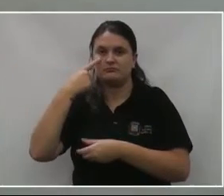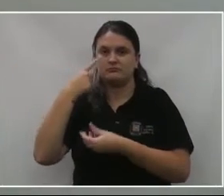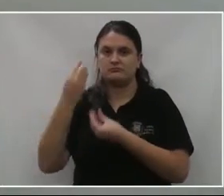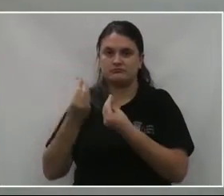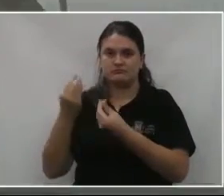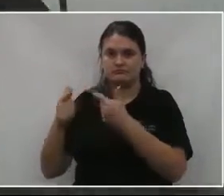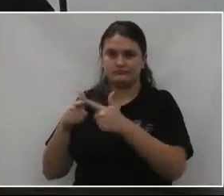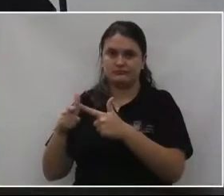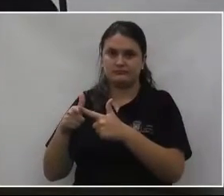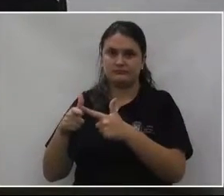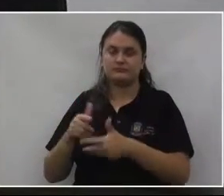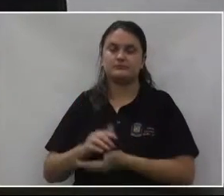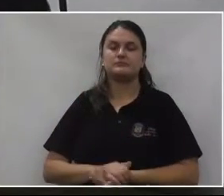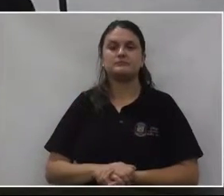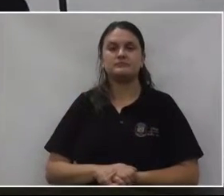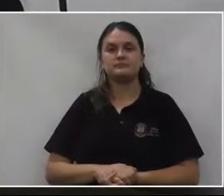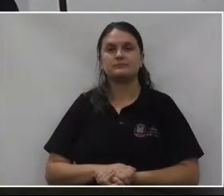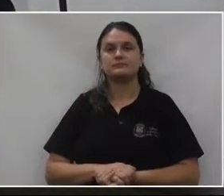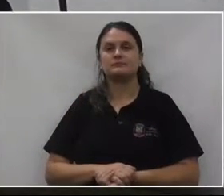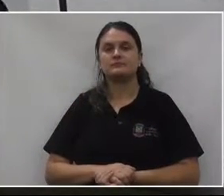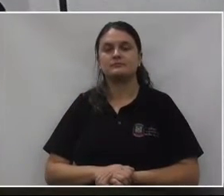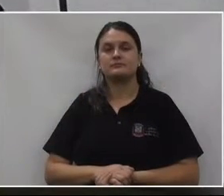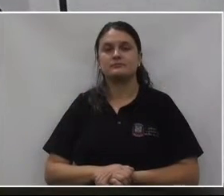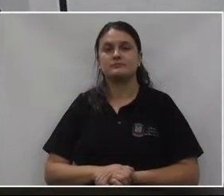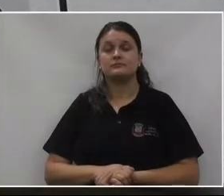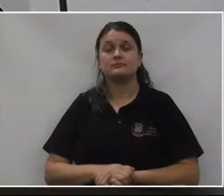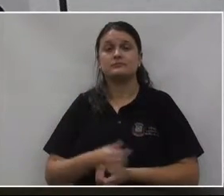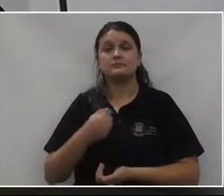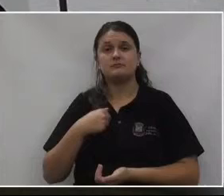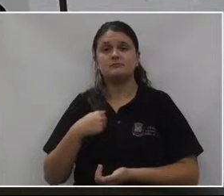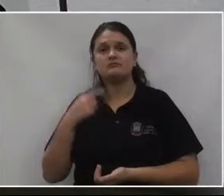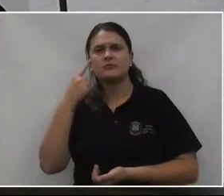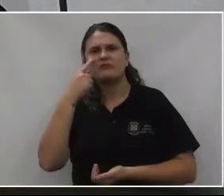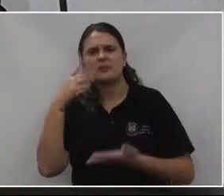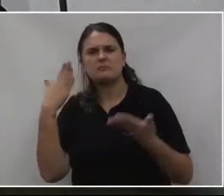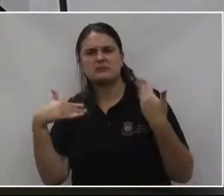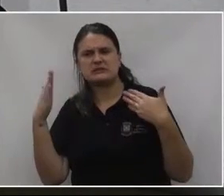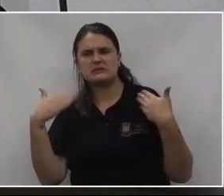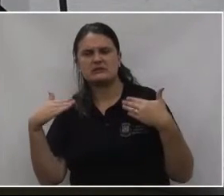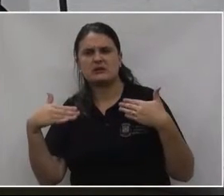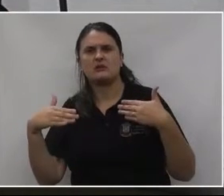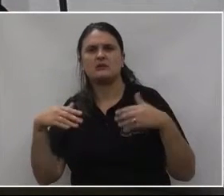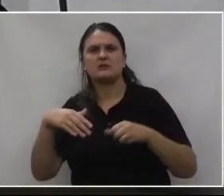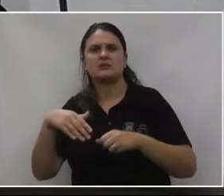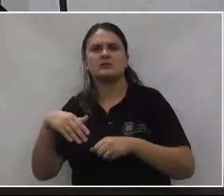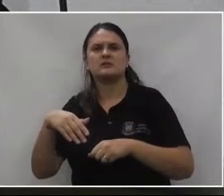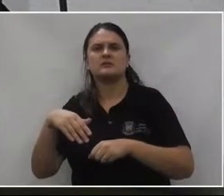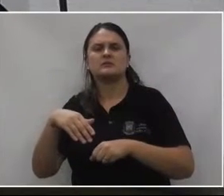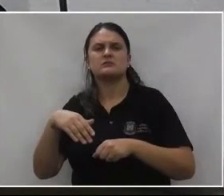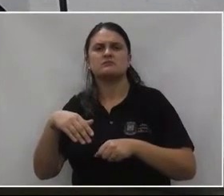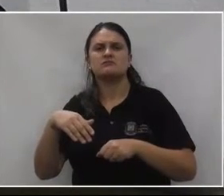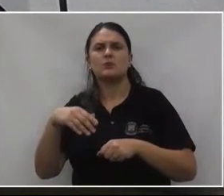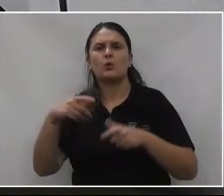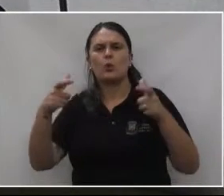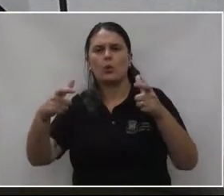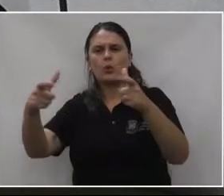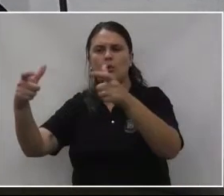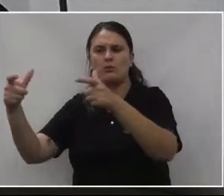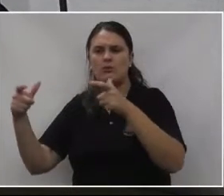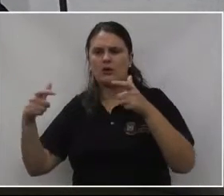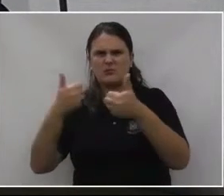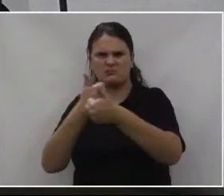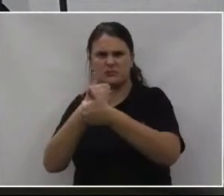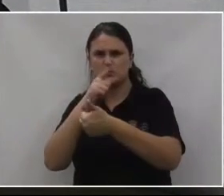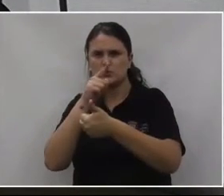Então, agora, eu dei uma passada pelo Parque Ambiental, e é triste de falar, porque